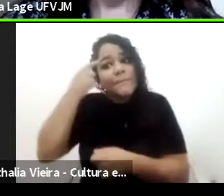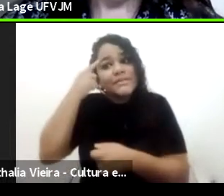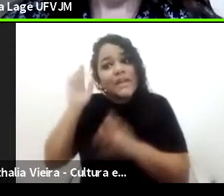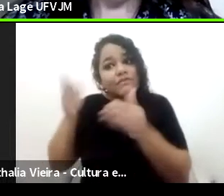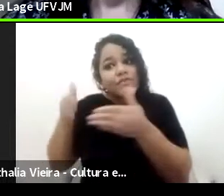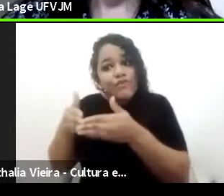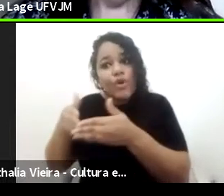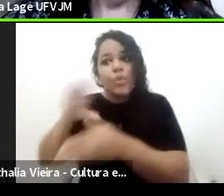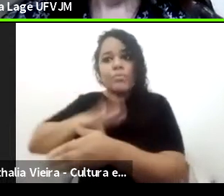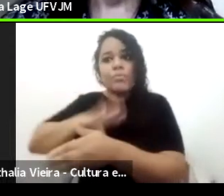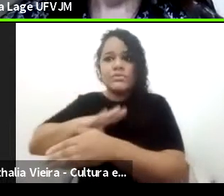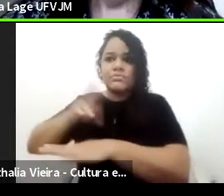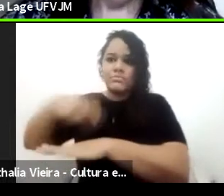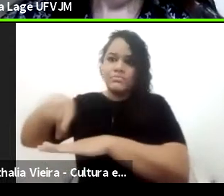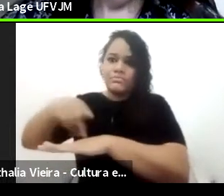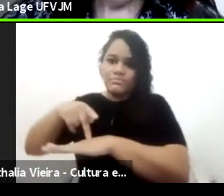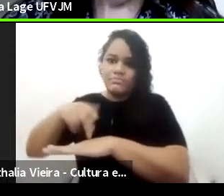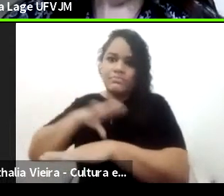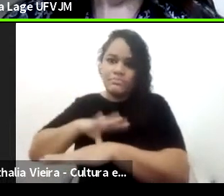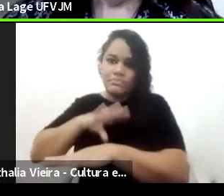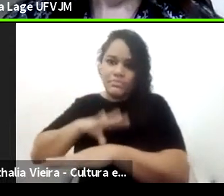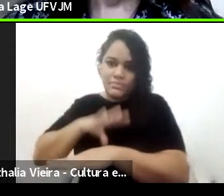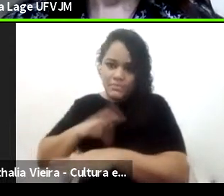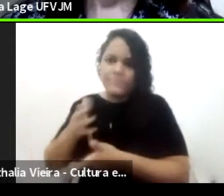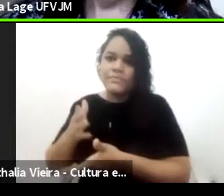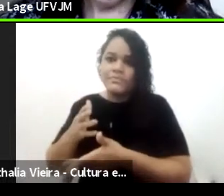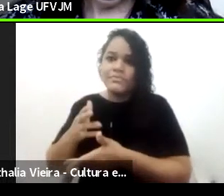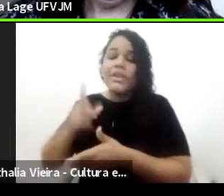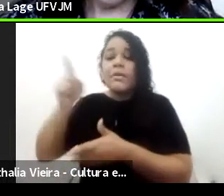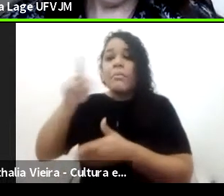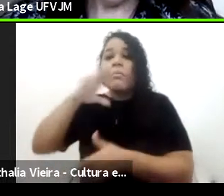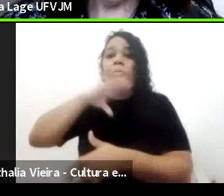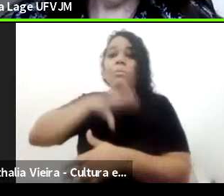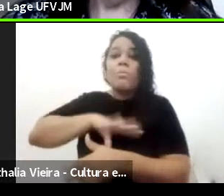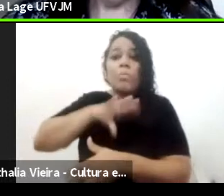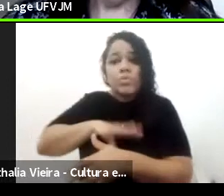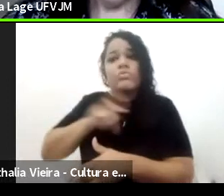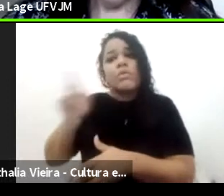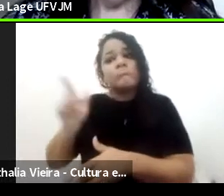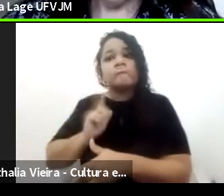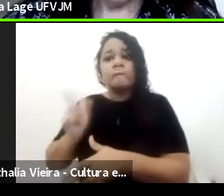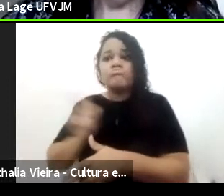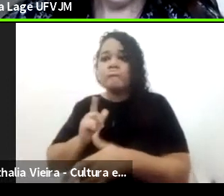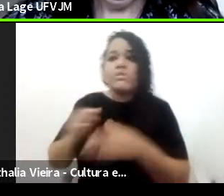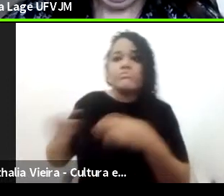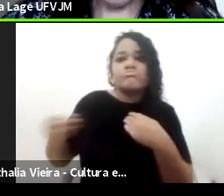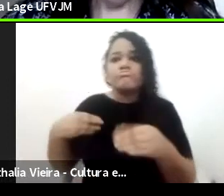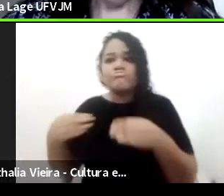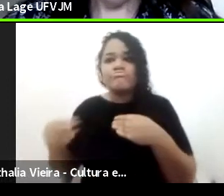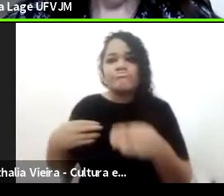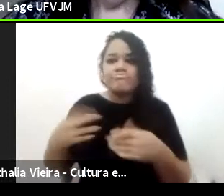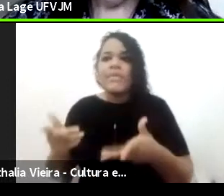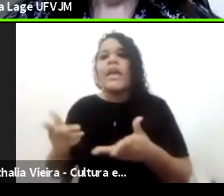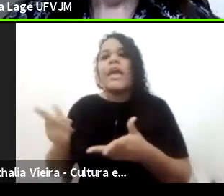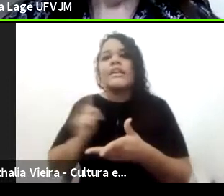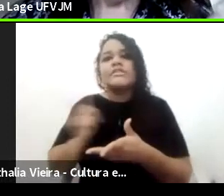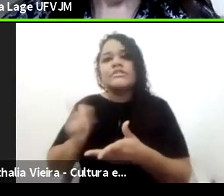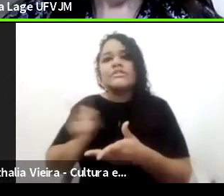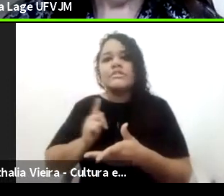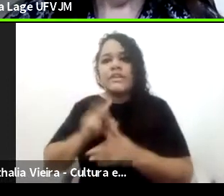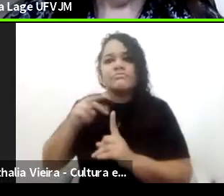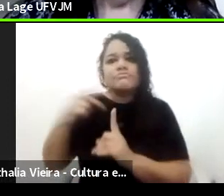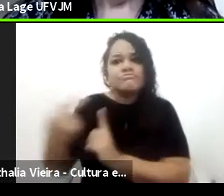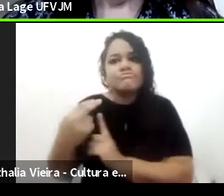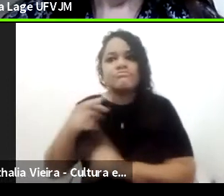pode dizer que ela é eclética, né? E ela tem um vínculo muito forte com a igreja. Não tem como desvincular, né? Esse